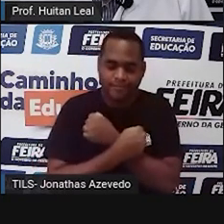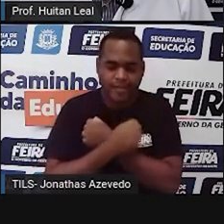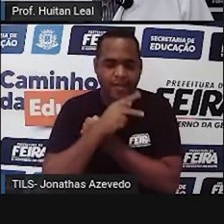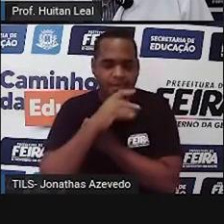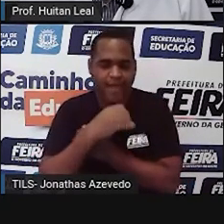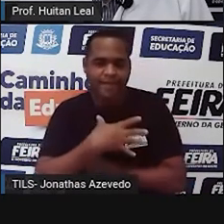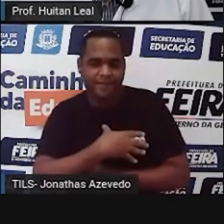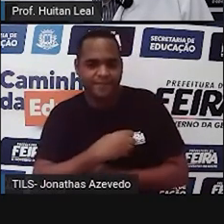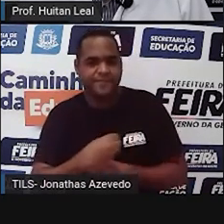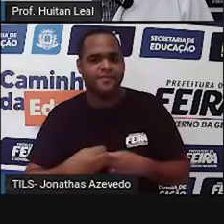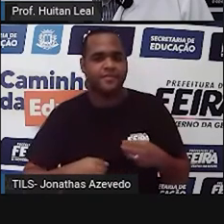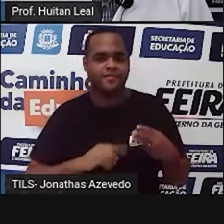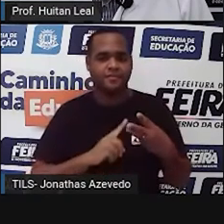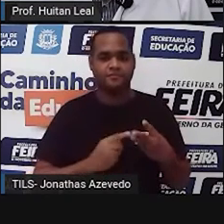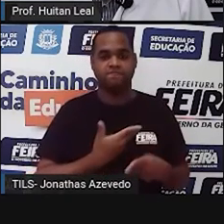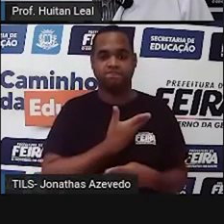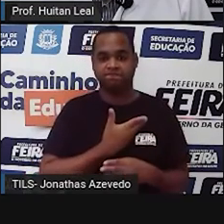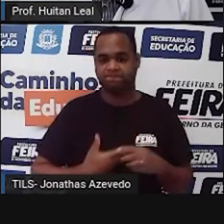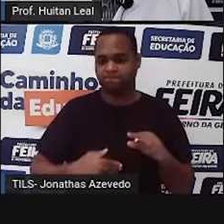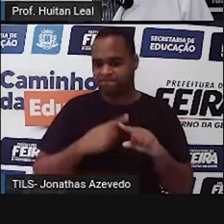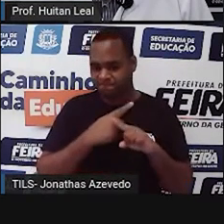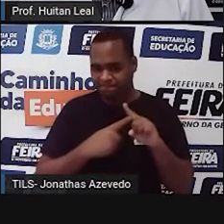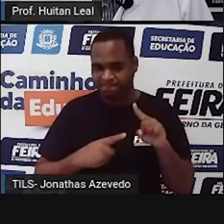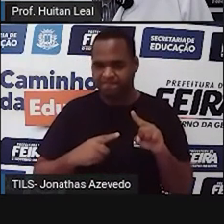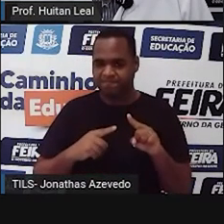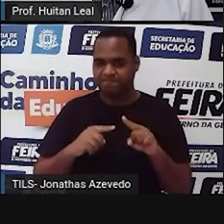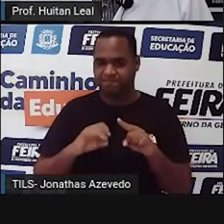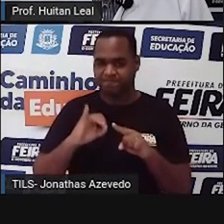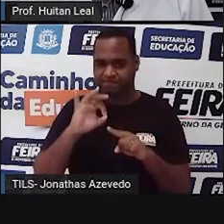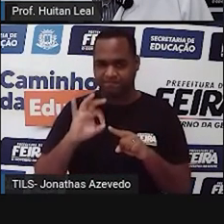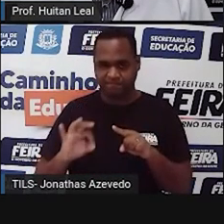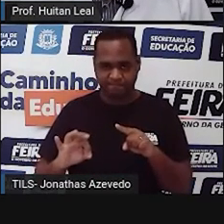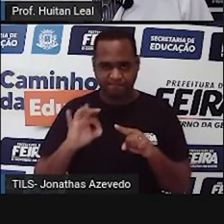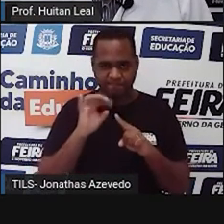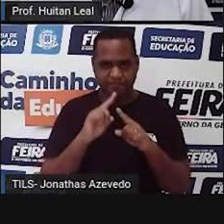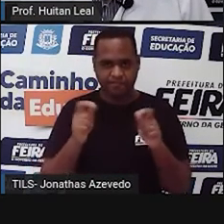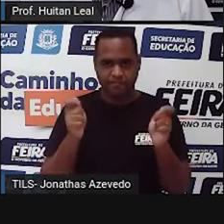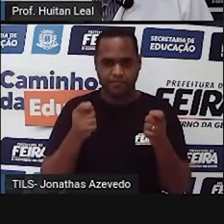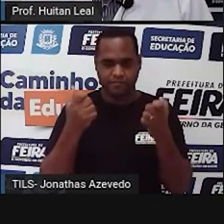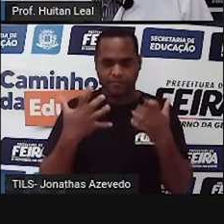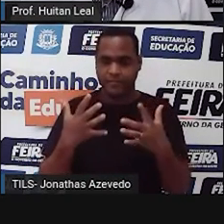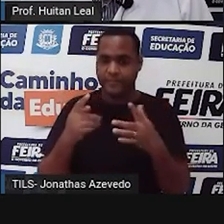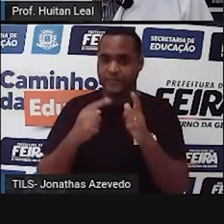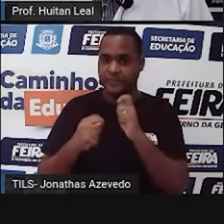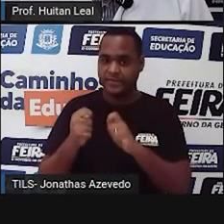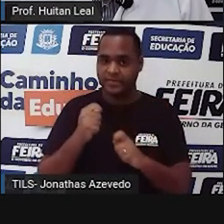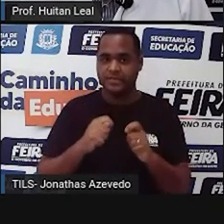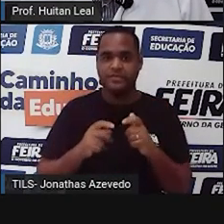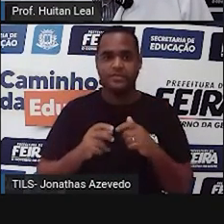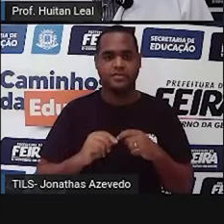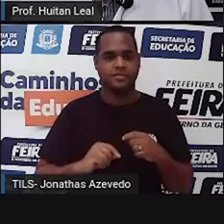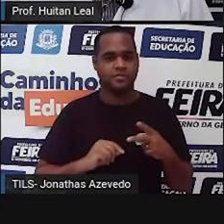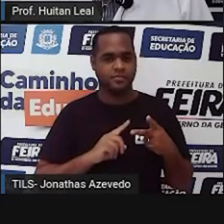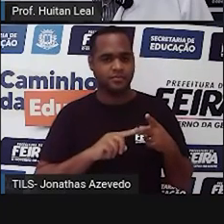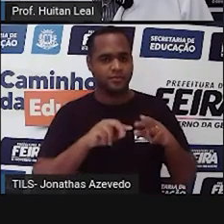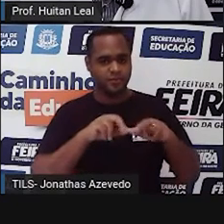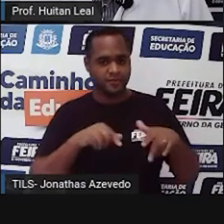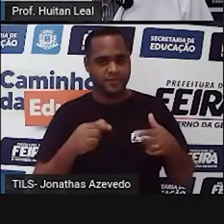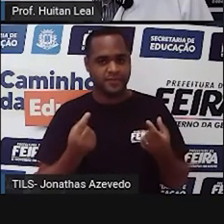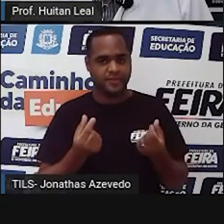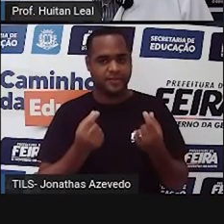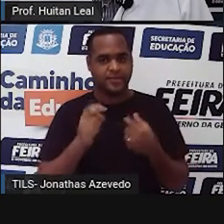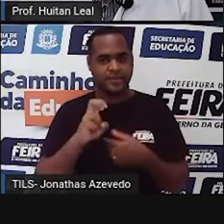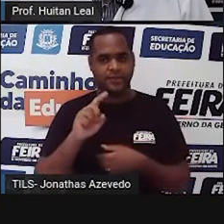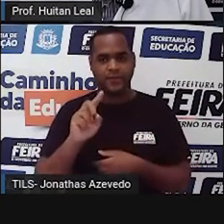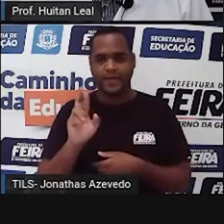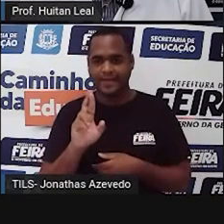C. O governo cortou impostos a fim de incentivar o consumo. A quantidade de notas acima de